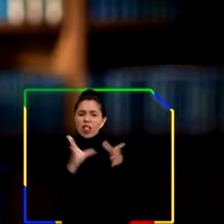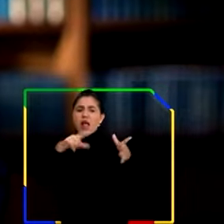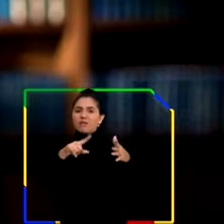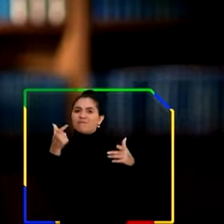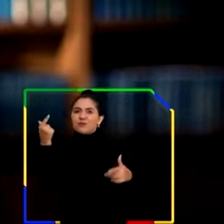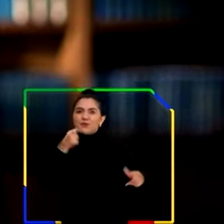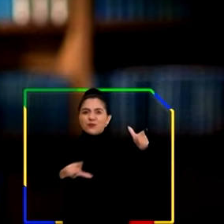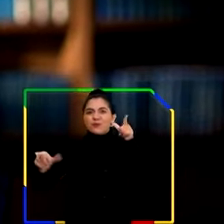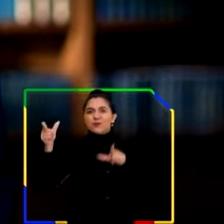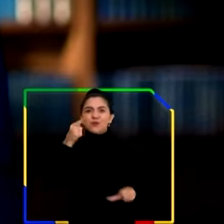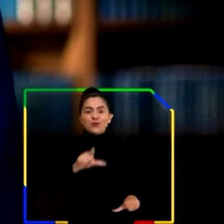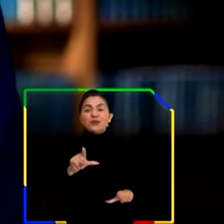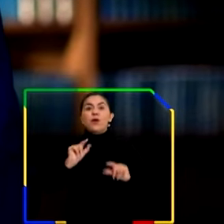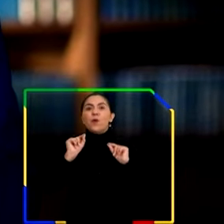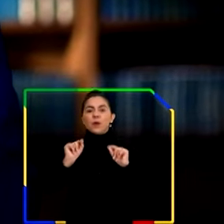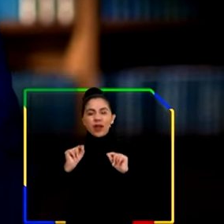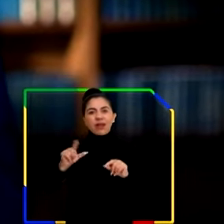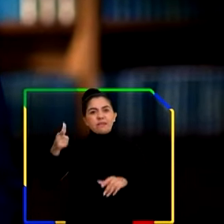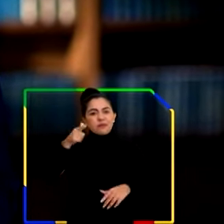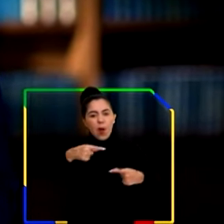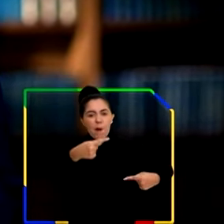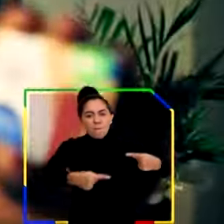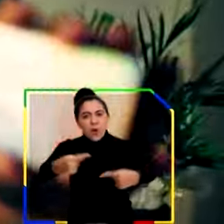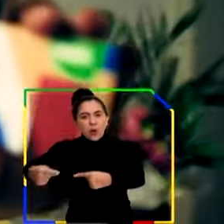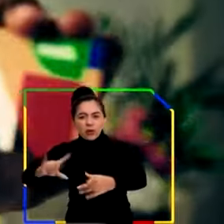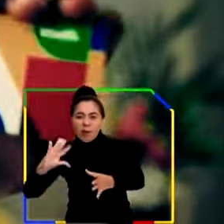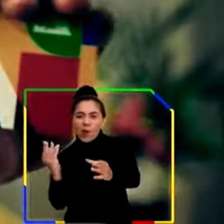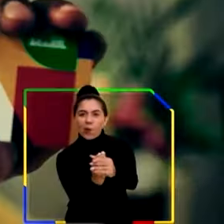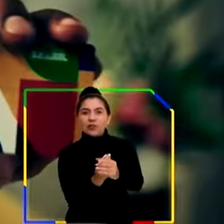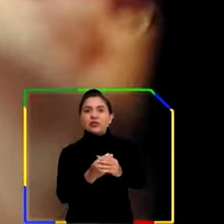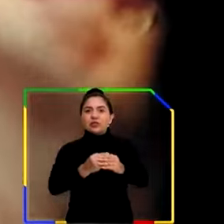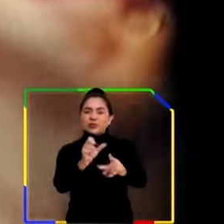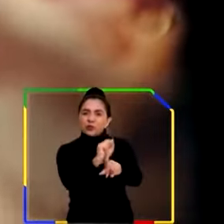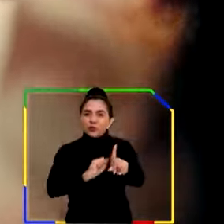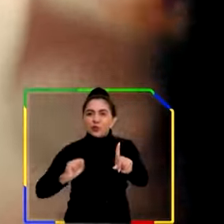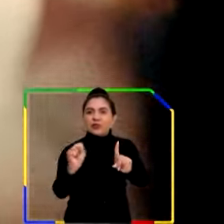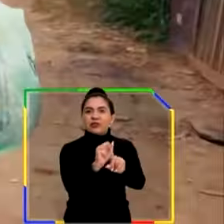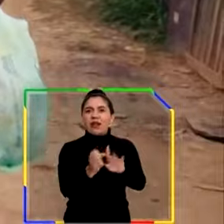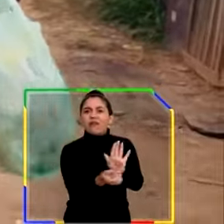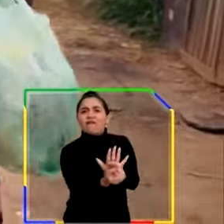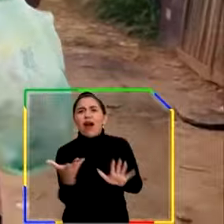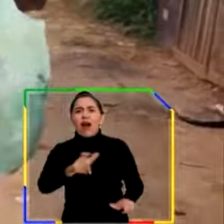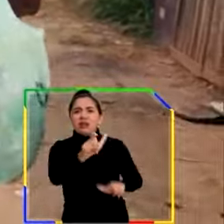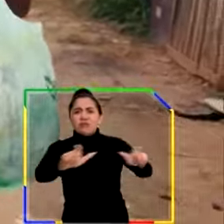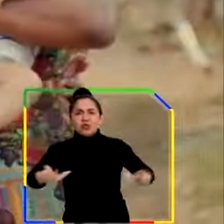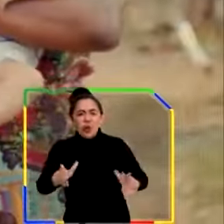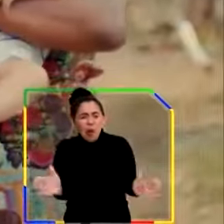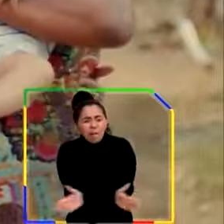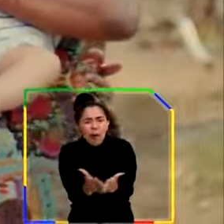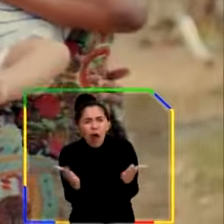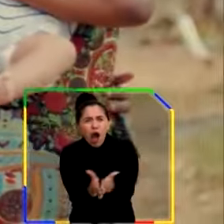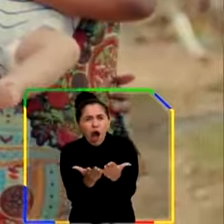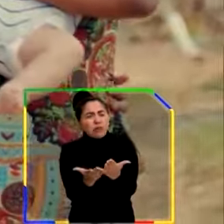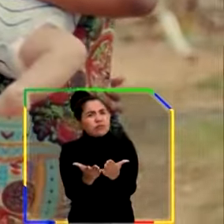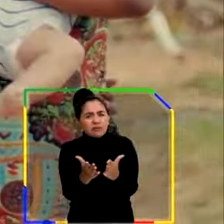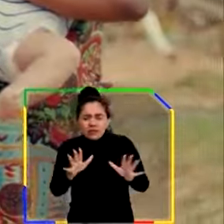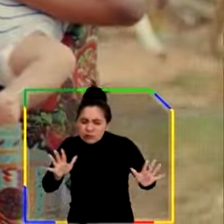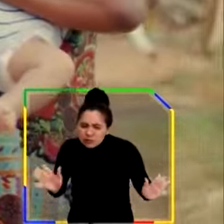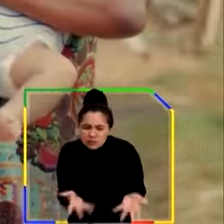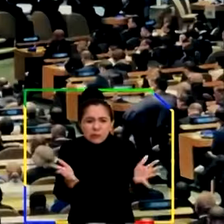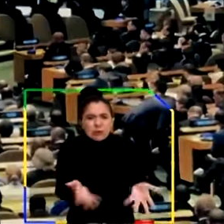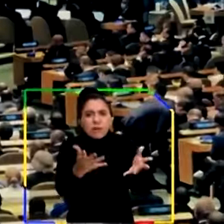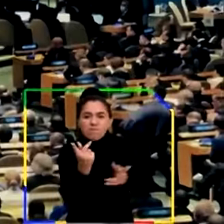A vitória da democracia permitiu que trouxéssemos de volta as políticas de inclusão social que retiraram milhões de pessoas da pobreza.